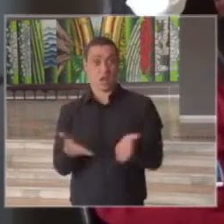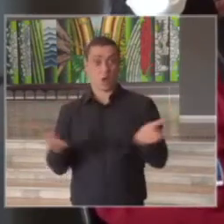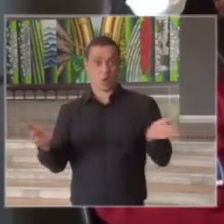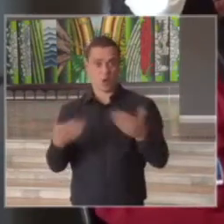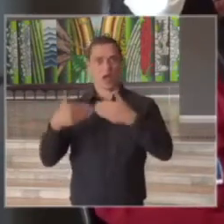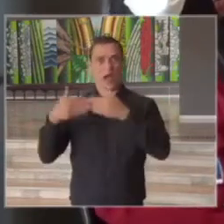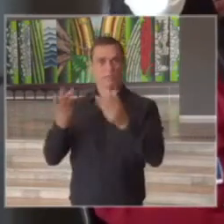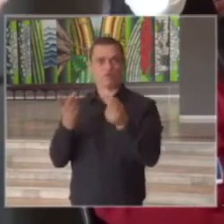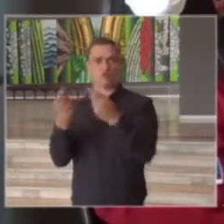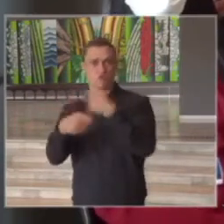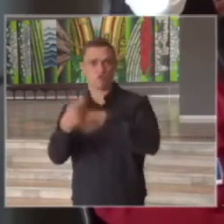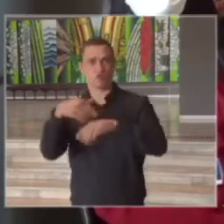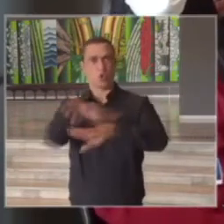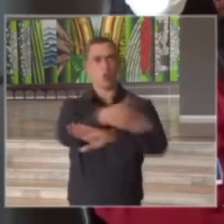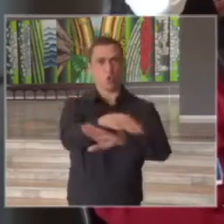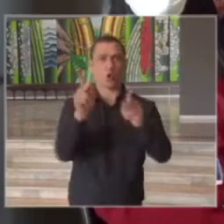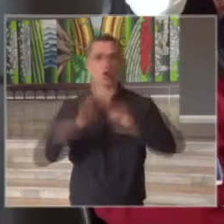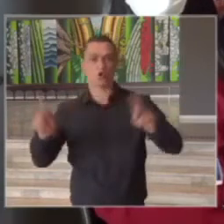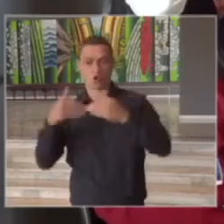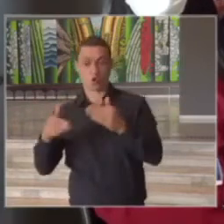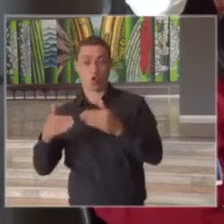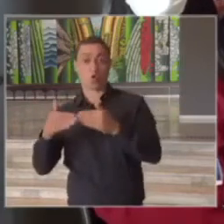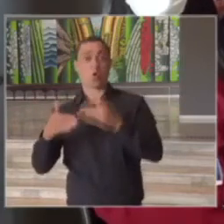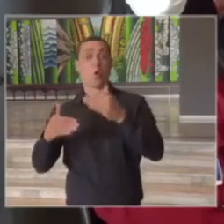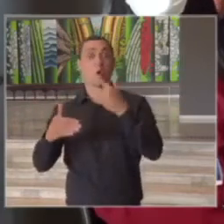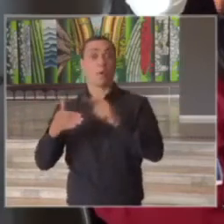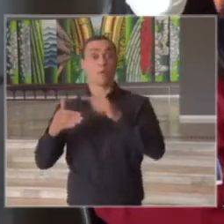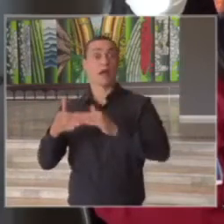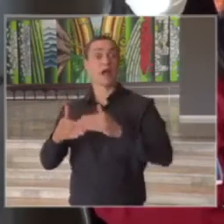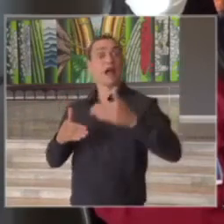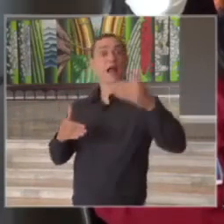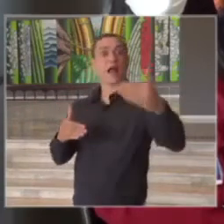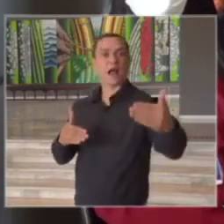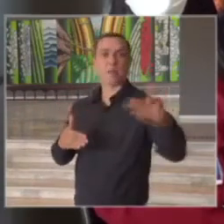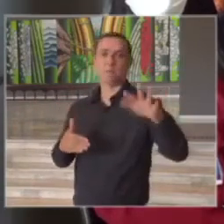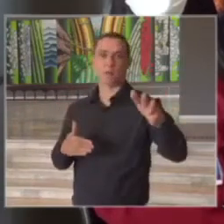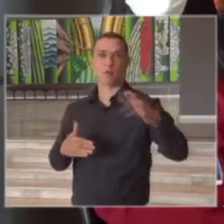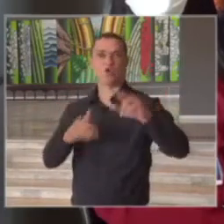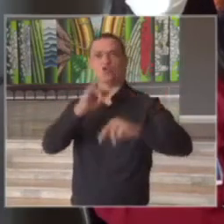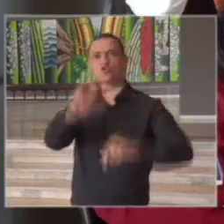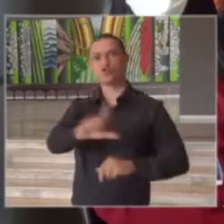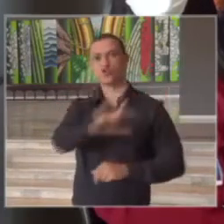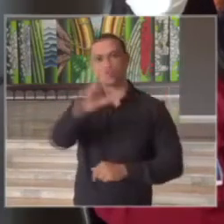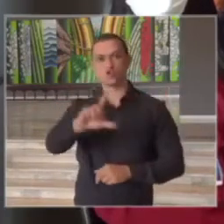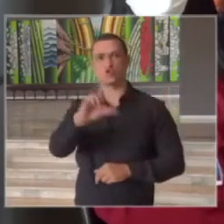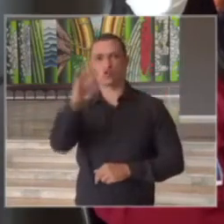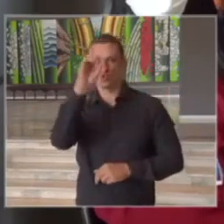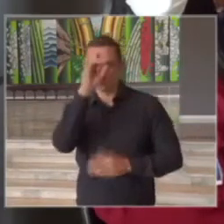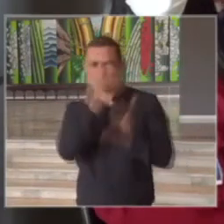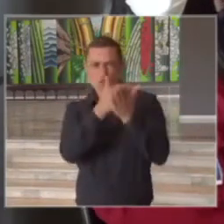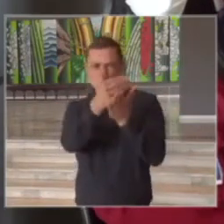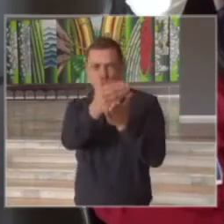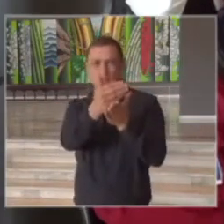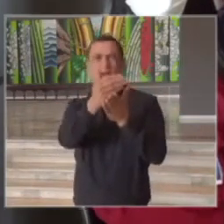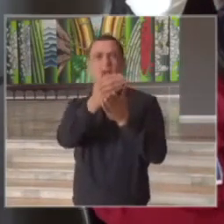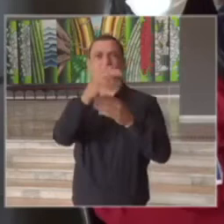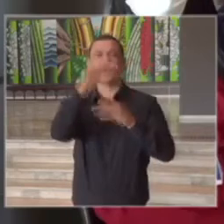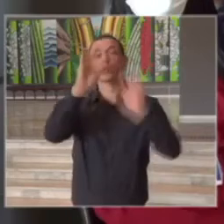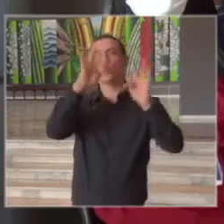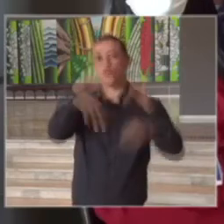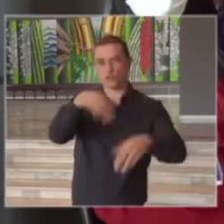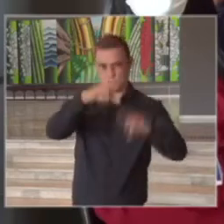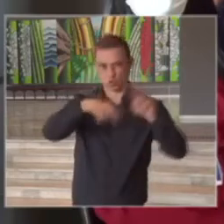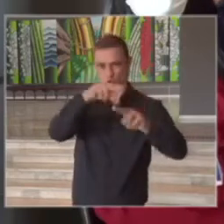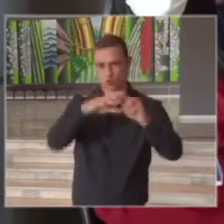reabertura de comércios de rua e de shopping centers vai acontecer em meados de julho primeiros dias de julho final de junho